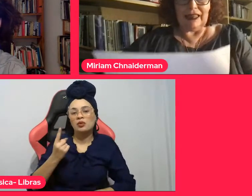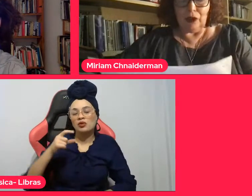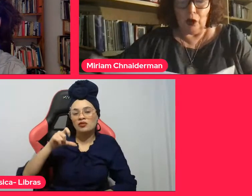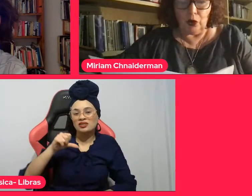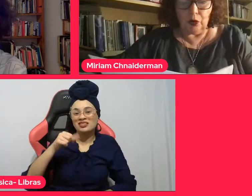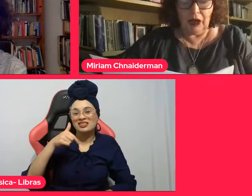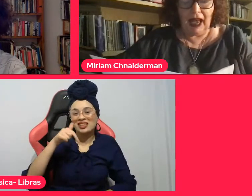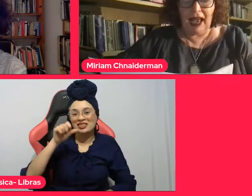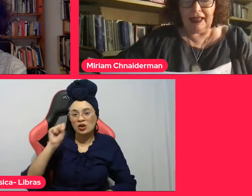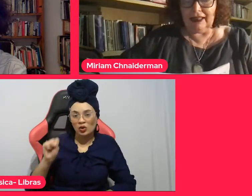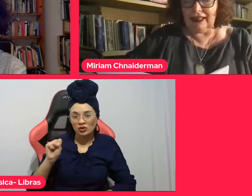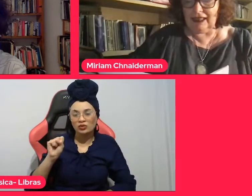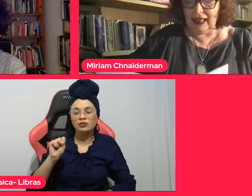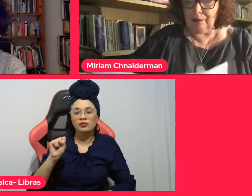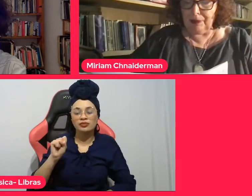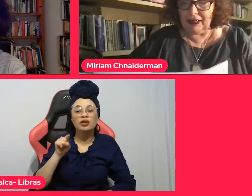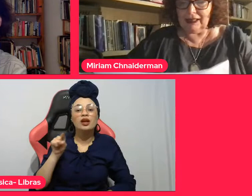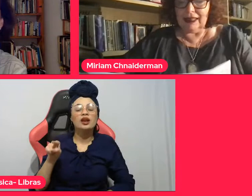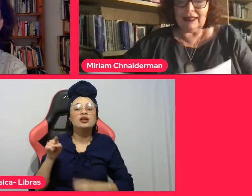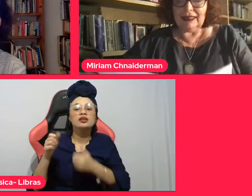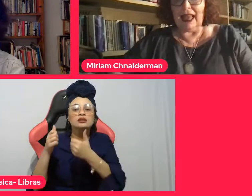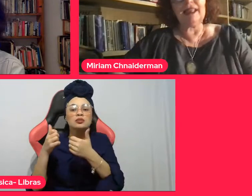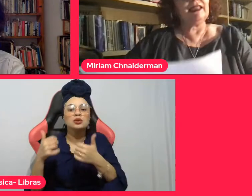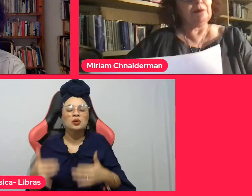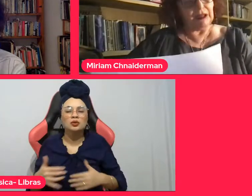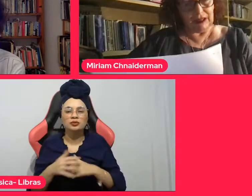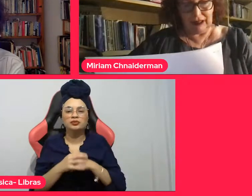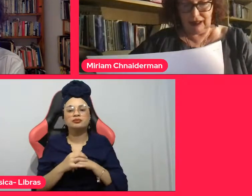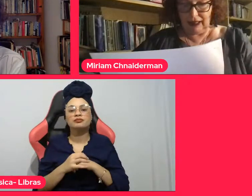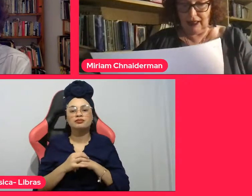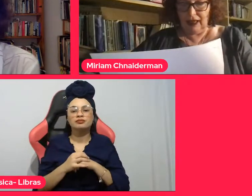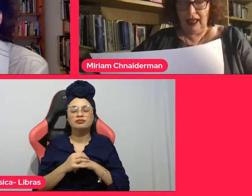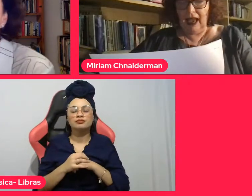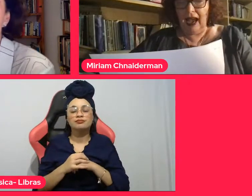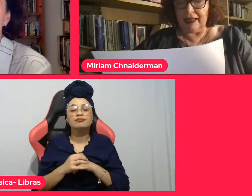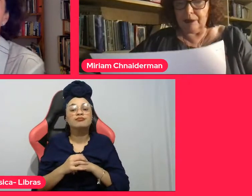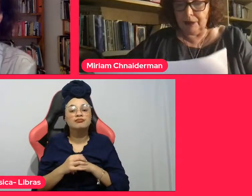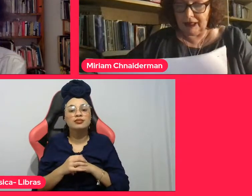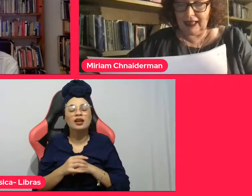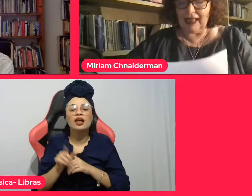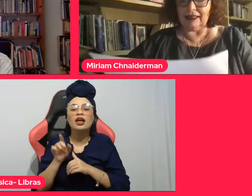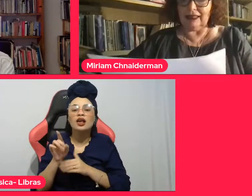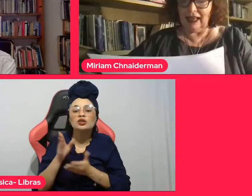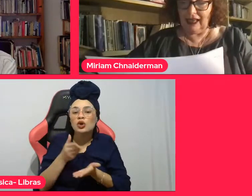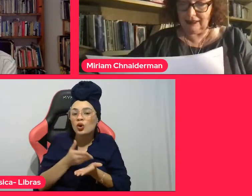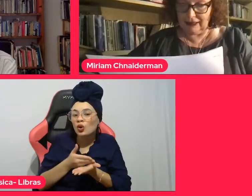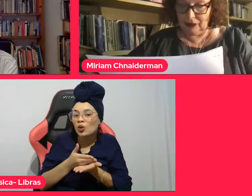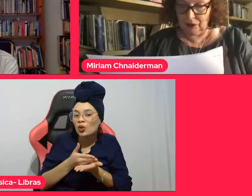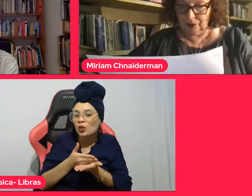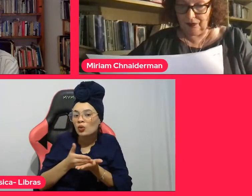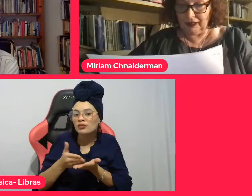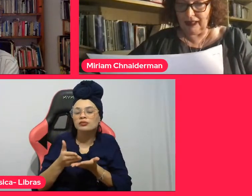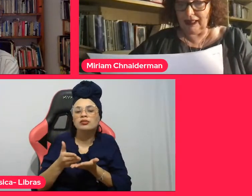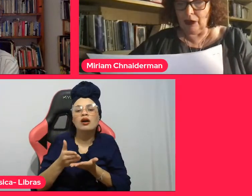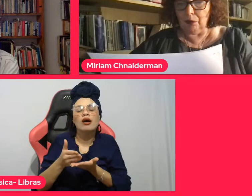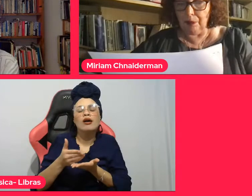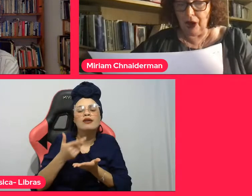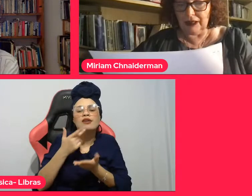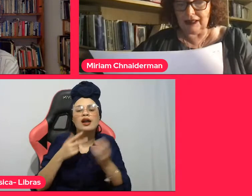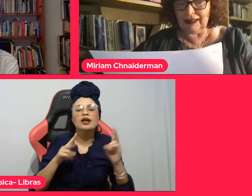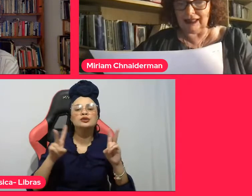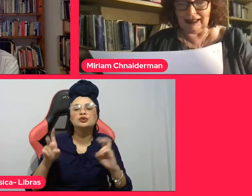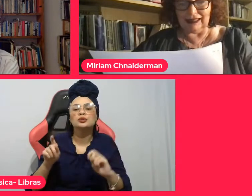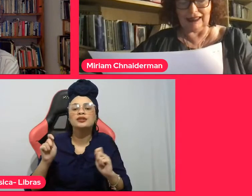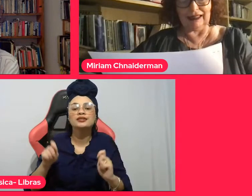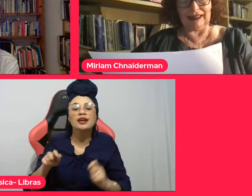Quem chegou, ainda que apenas em certa medida, à liberdade da razão, não